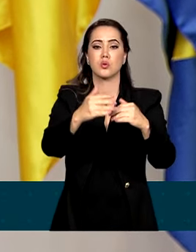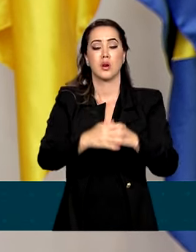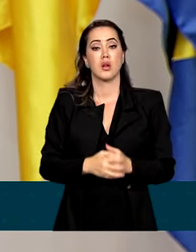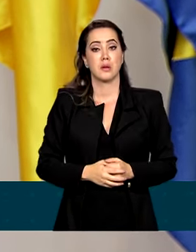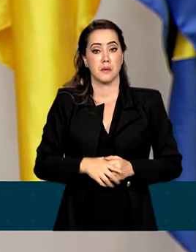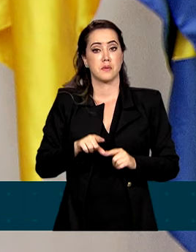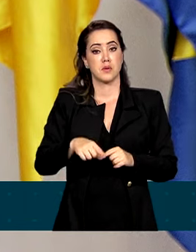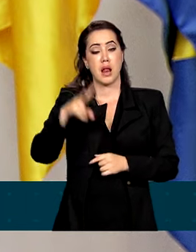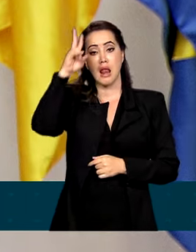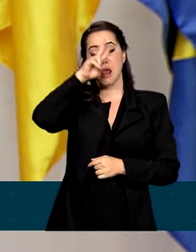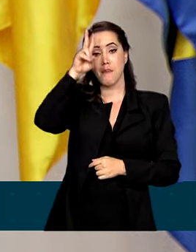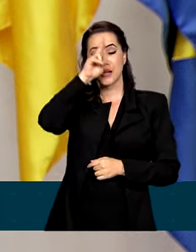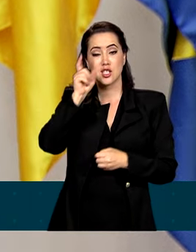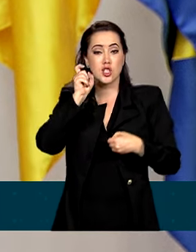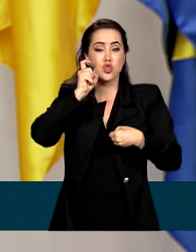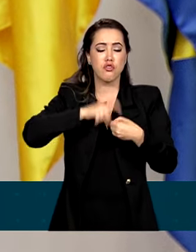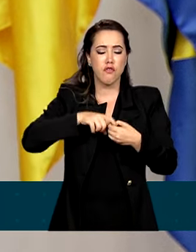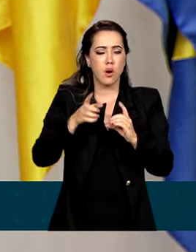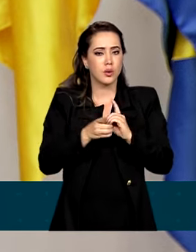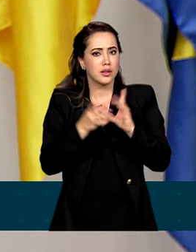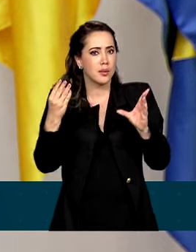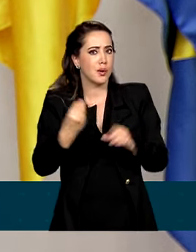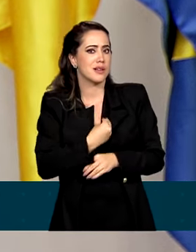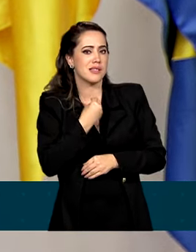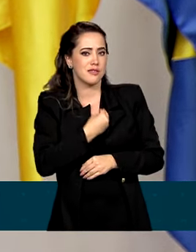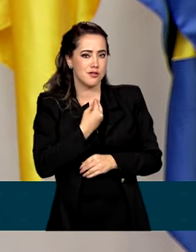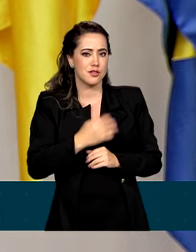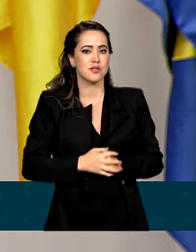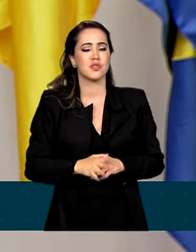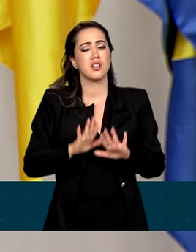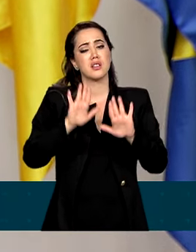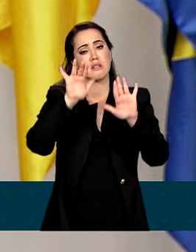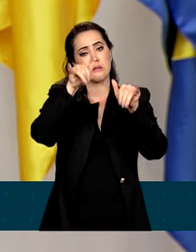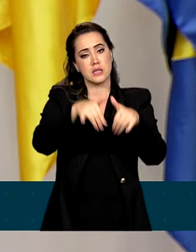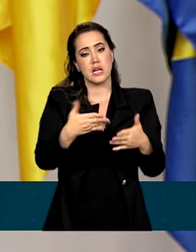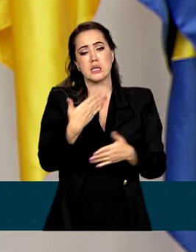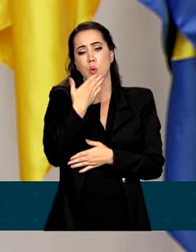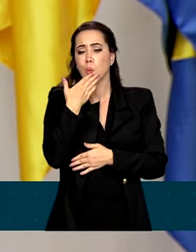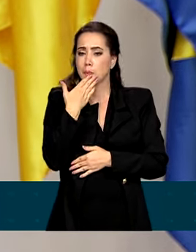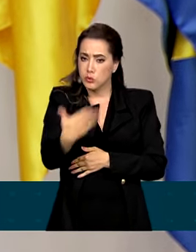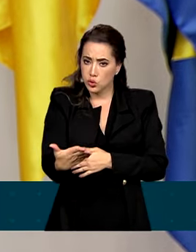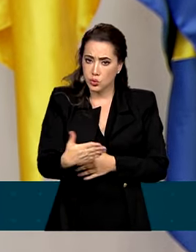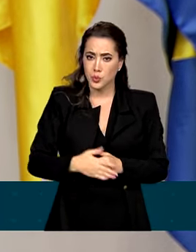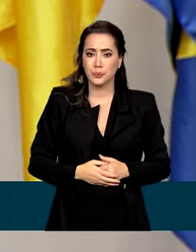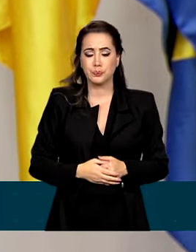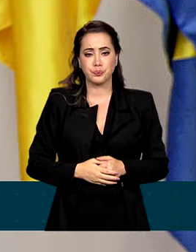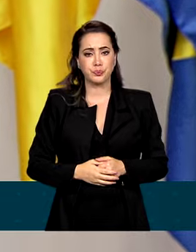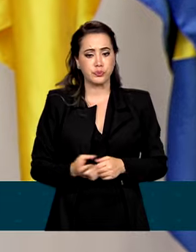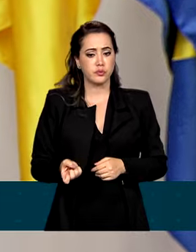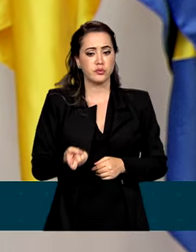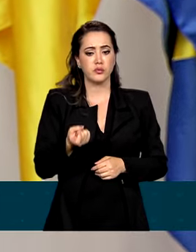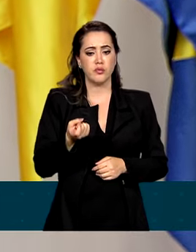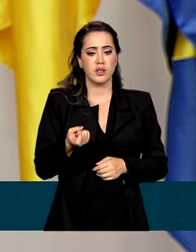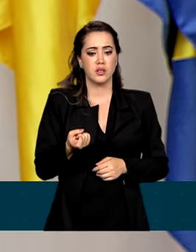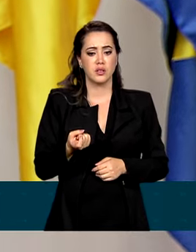Memória restaurada, democracia viva. E finalizo com o pedido para que em uma